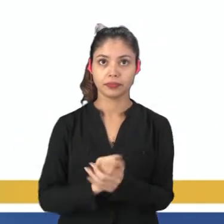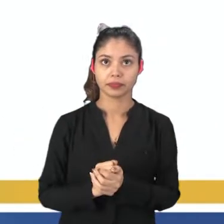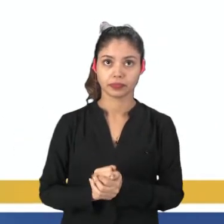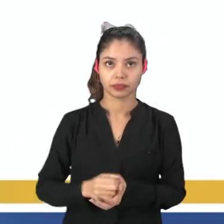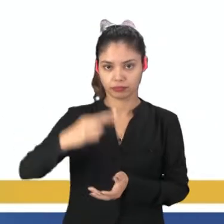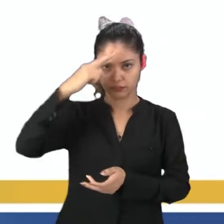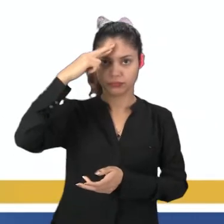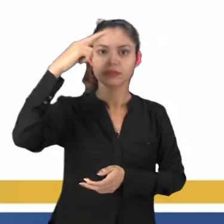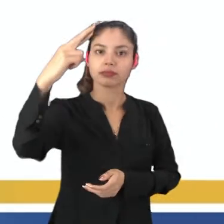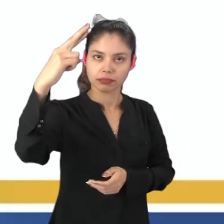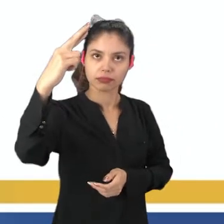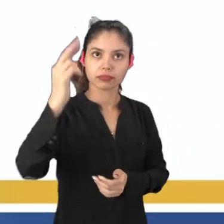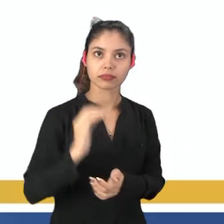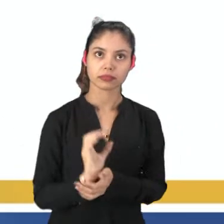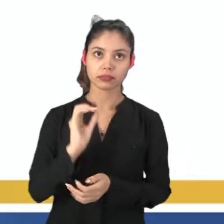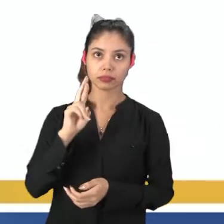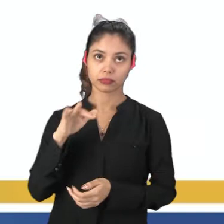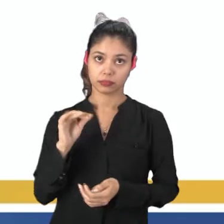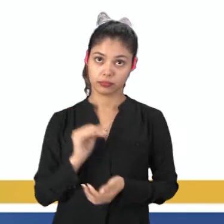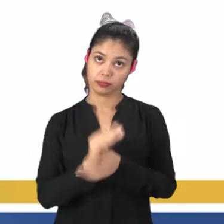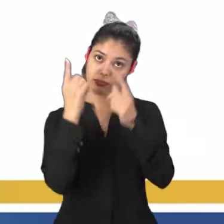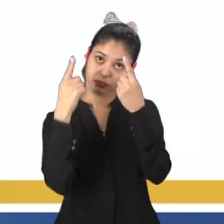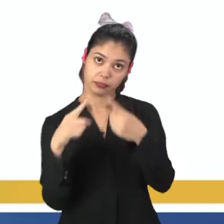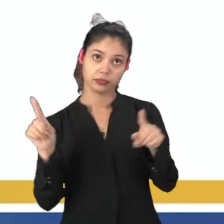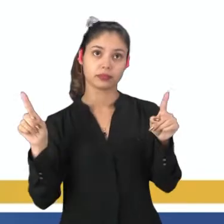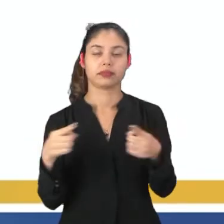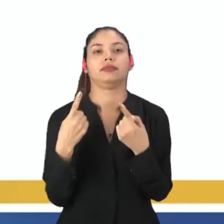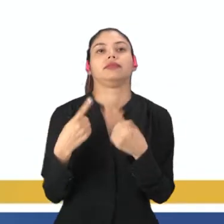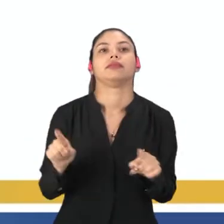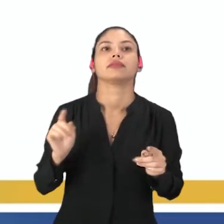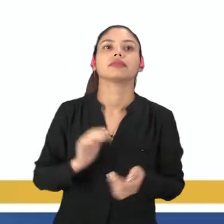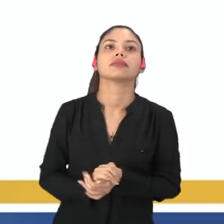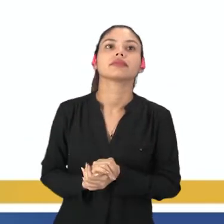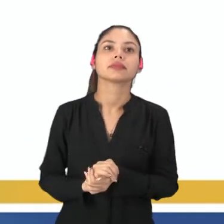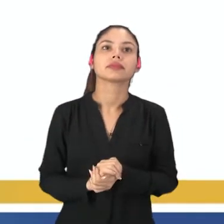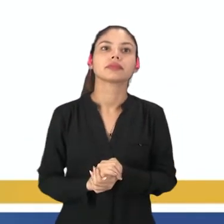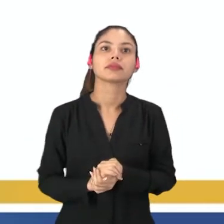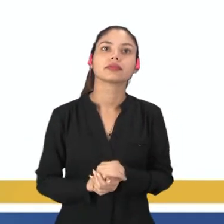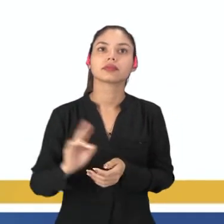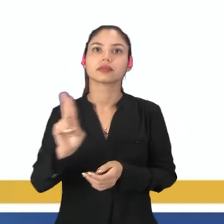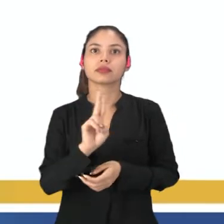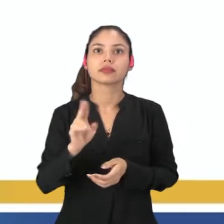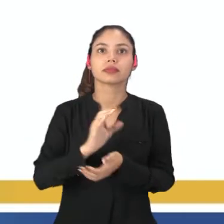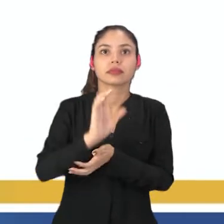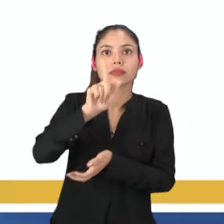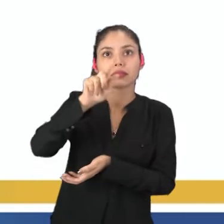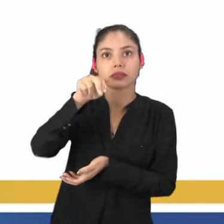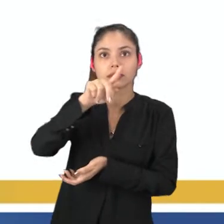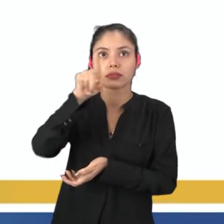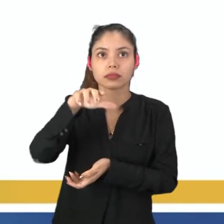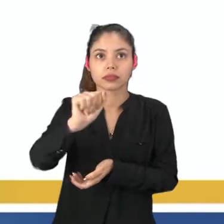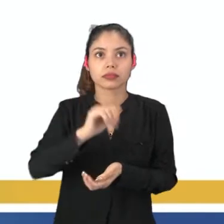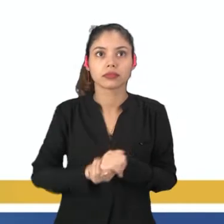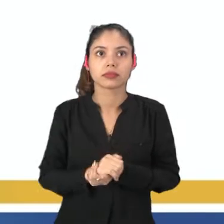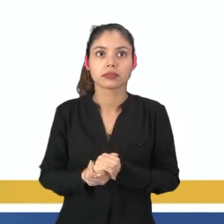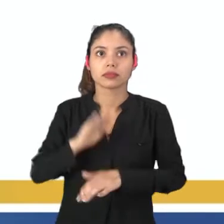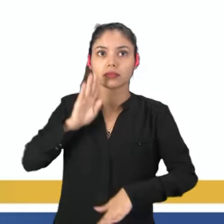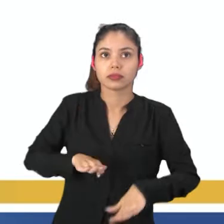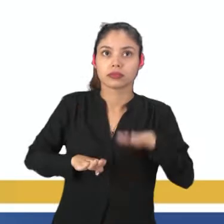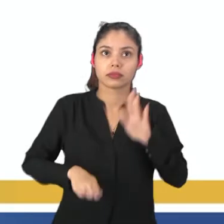mestre, o contramestre e os músicos. O instrumental da ciranda é composto por ganzar,